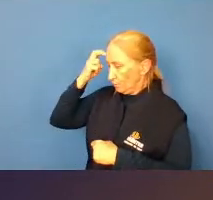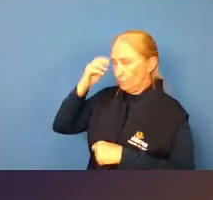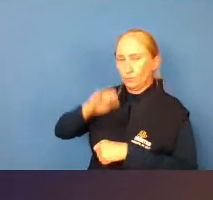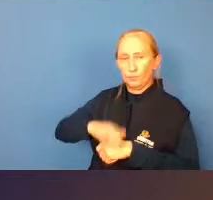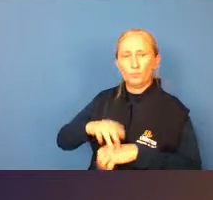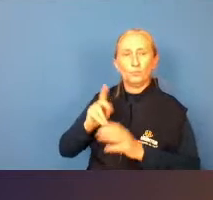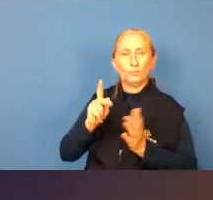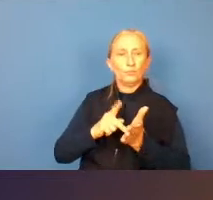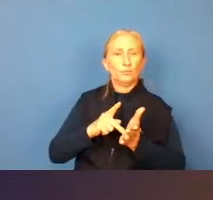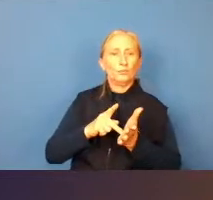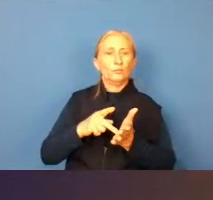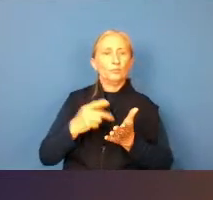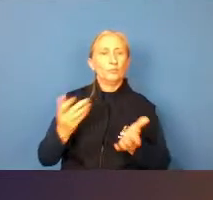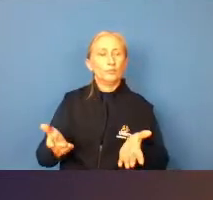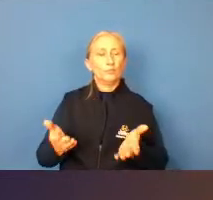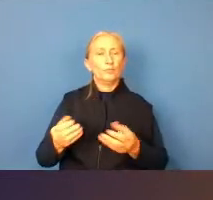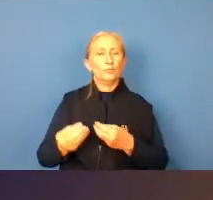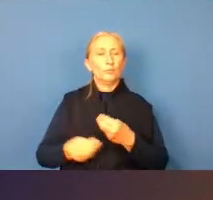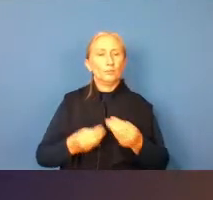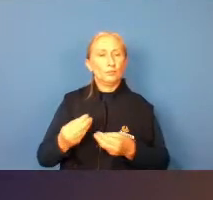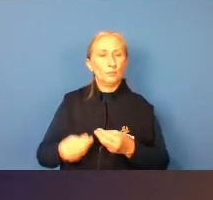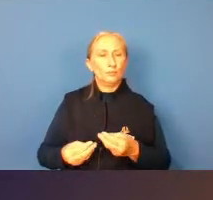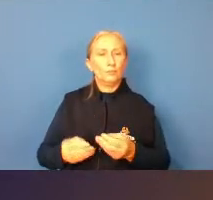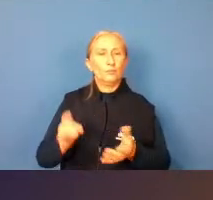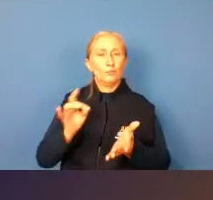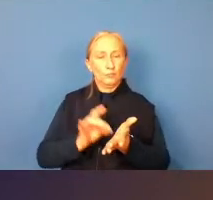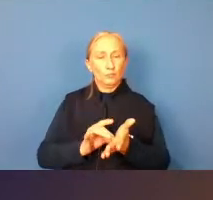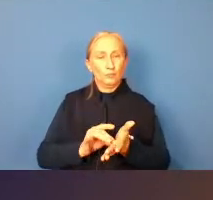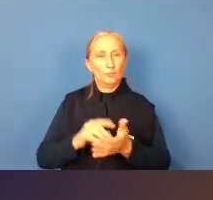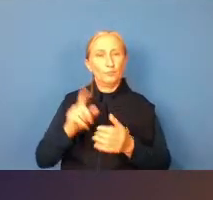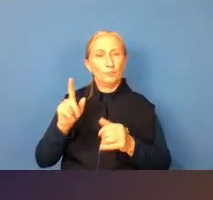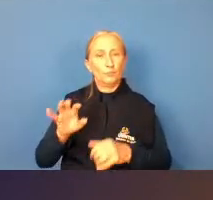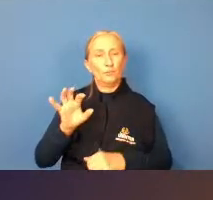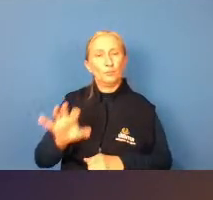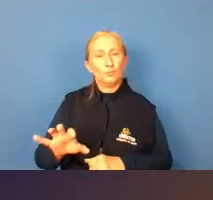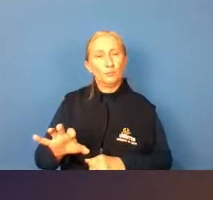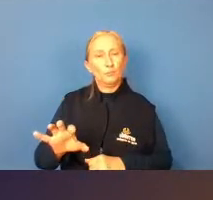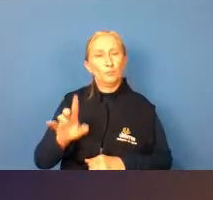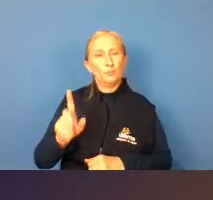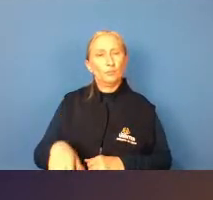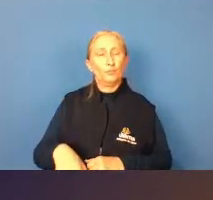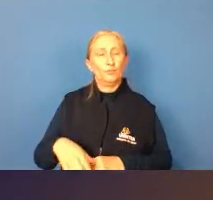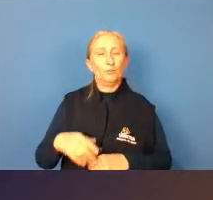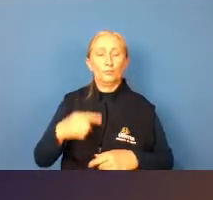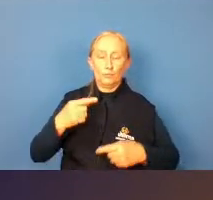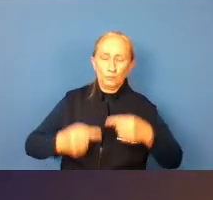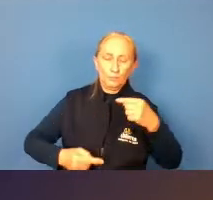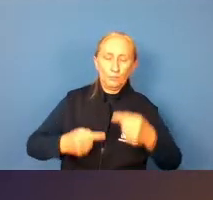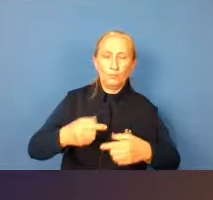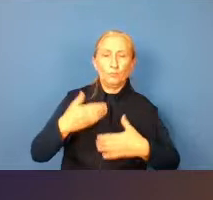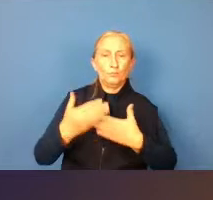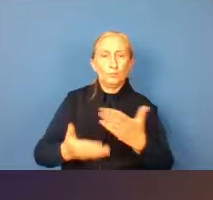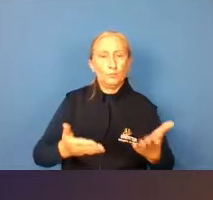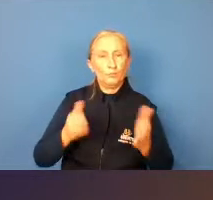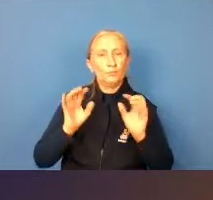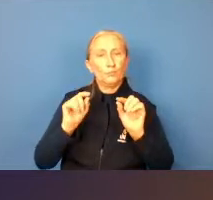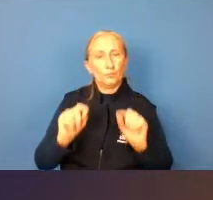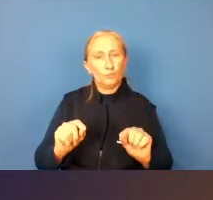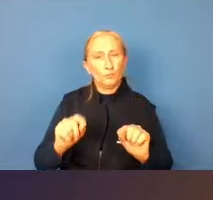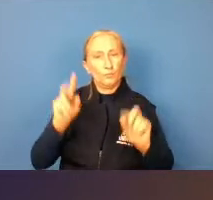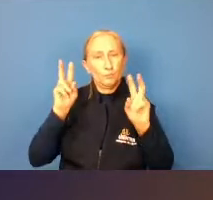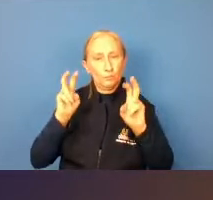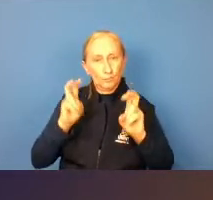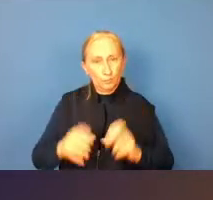verdade né então realmente a gente teria aí muito que discutir ainda sobre esse